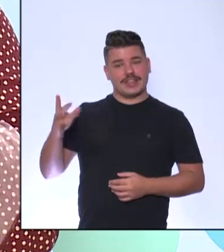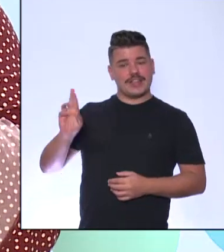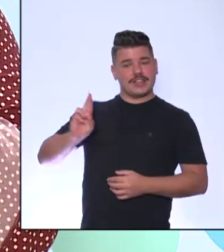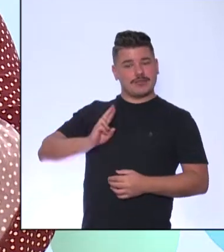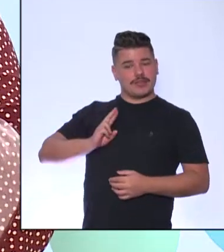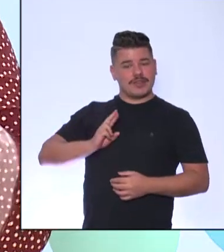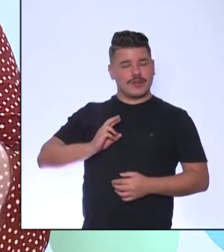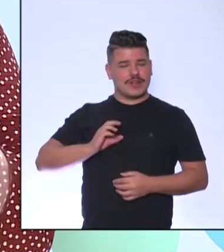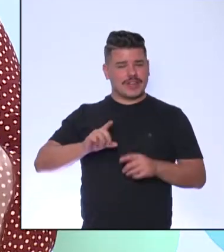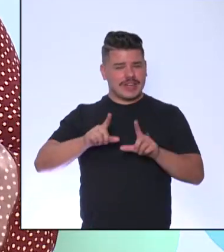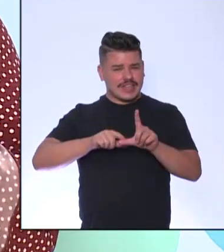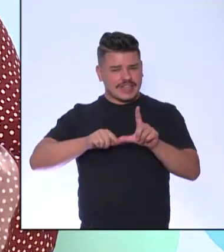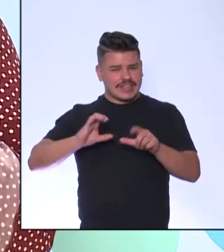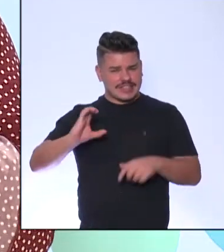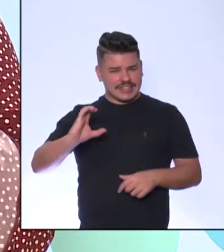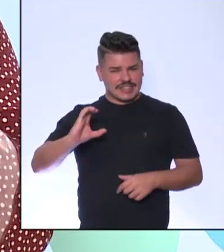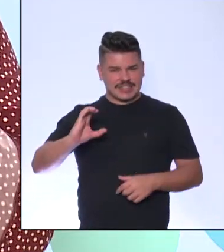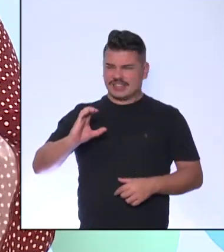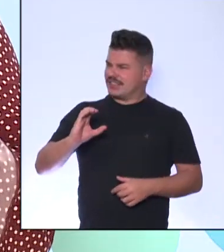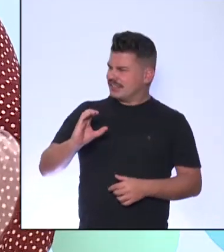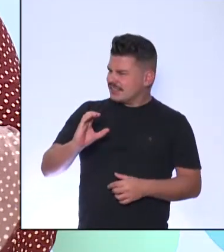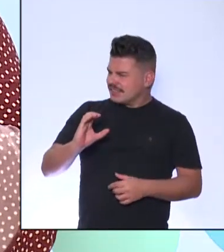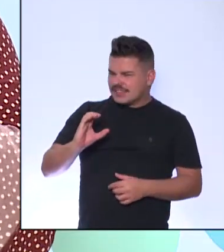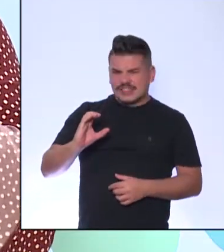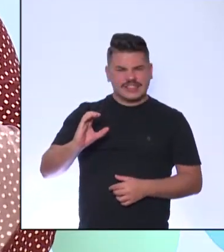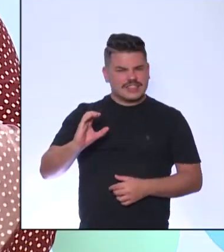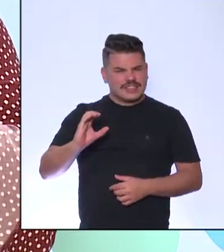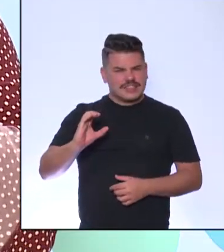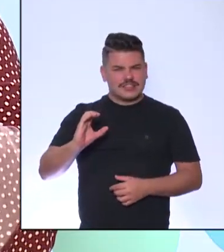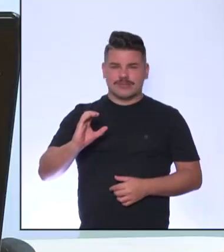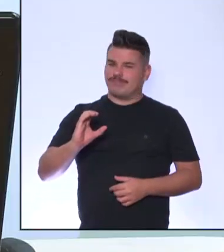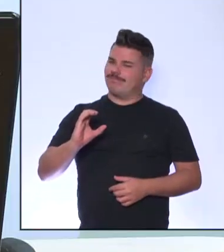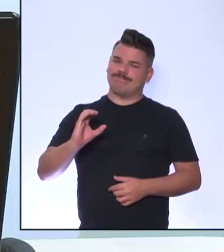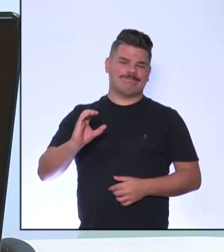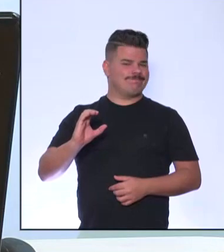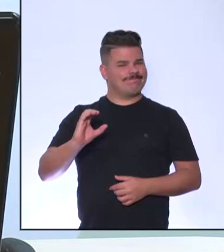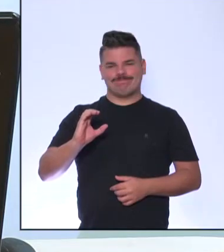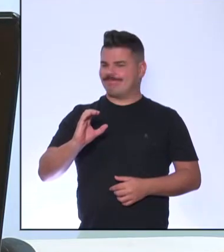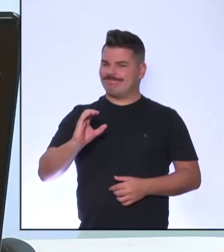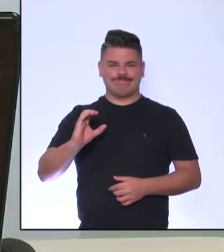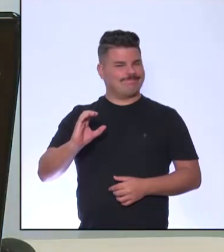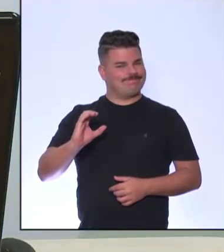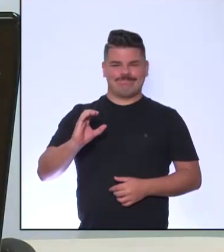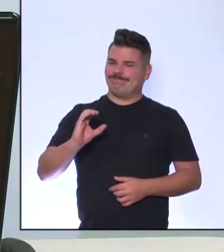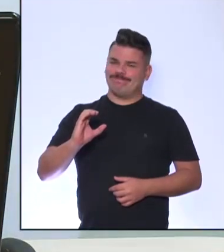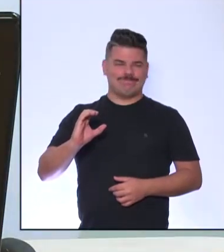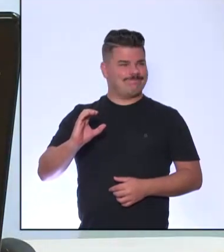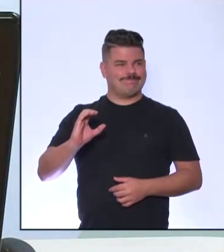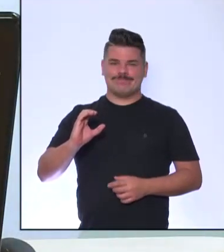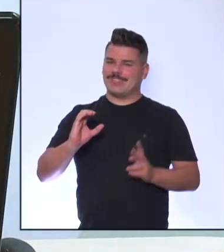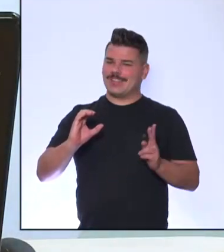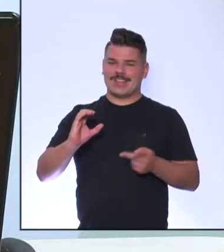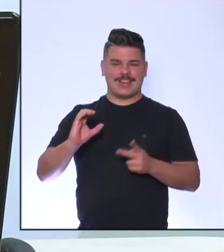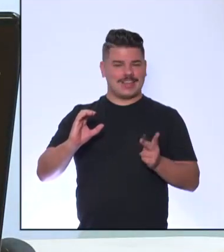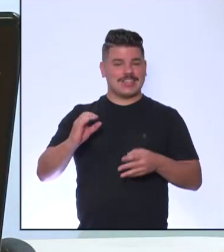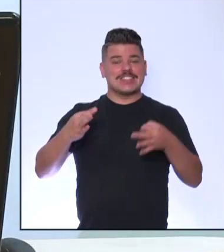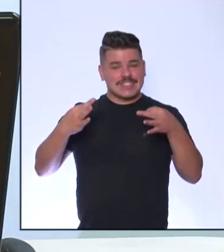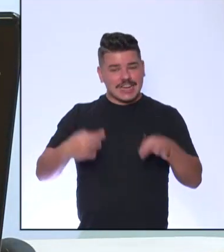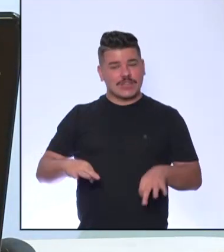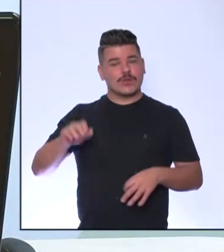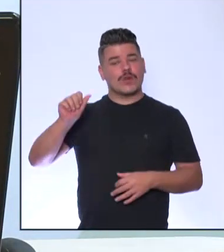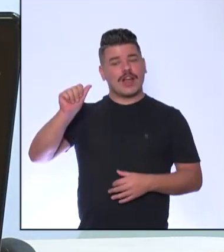Está certo? C C Não, gente A resposta correta é a A